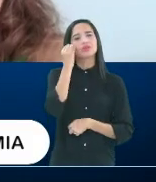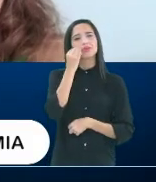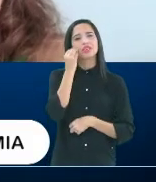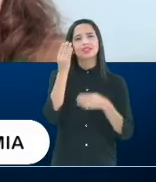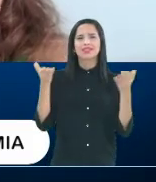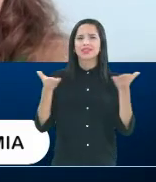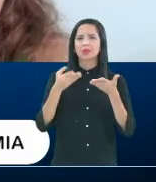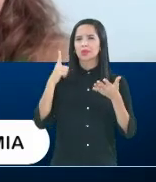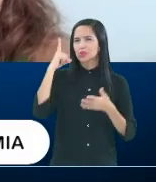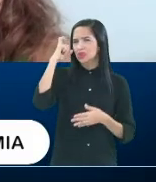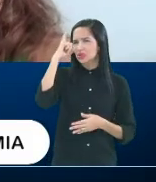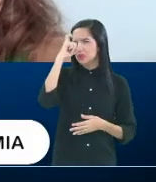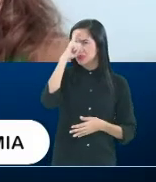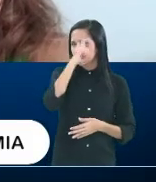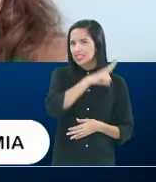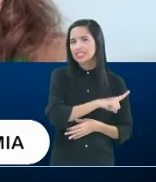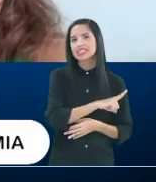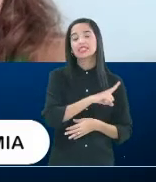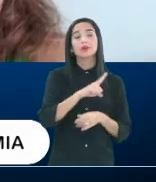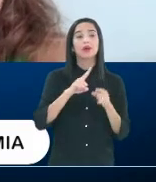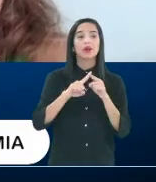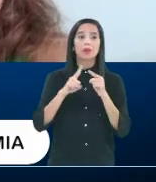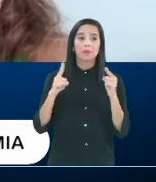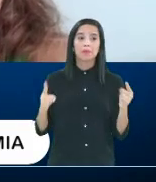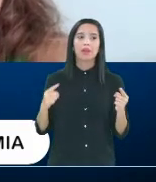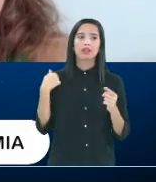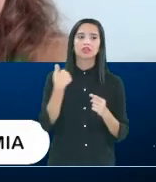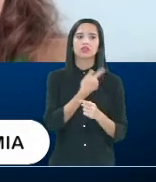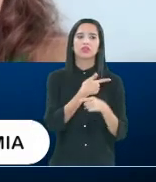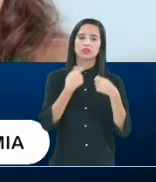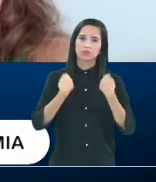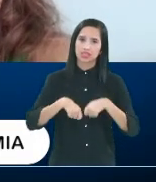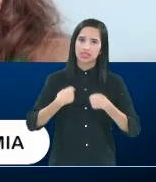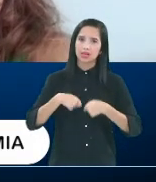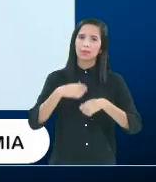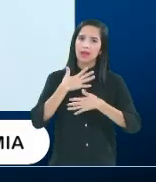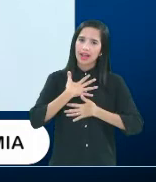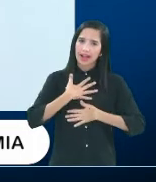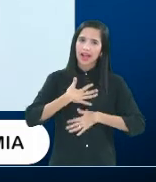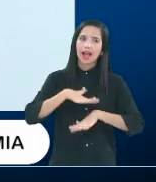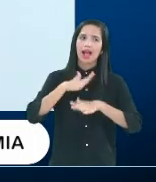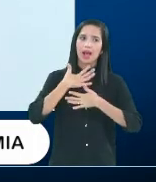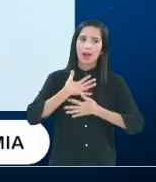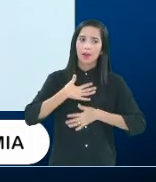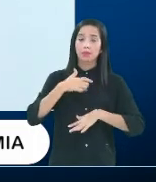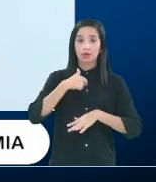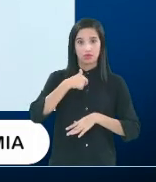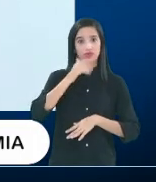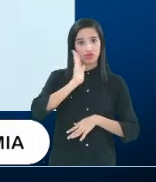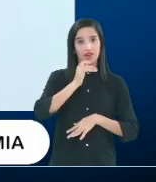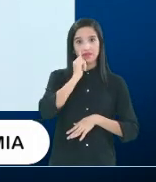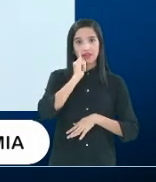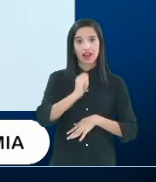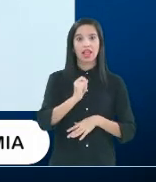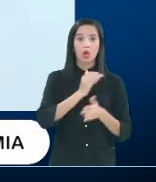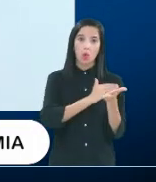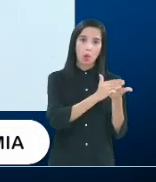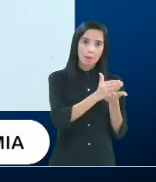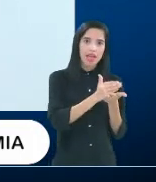difícil, mas vamos manter a calma, como eu falei no início do programa,